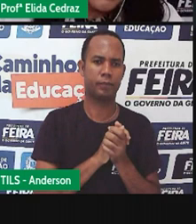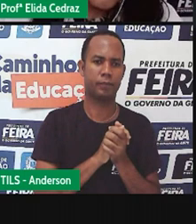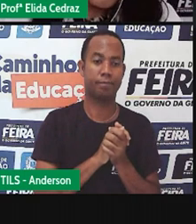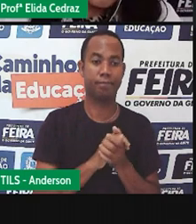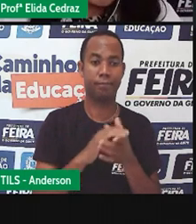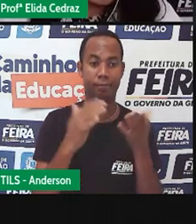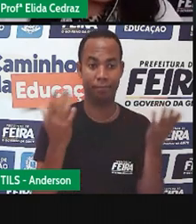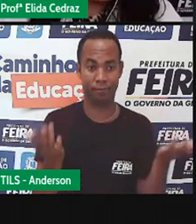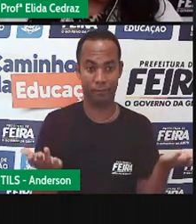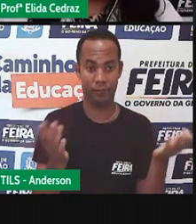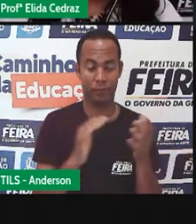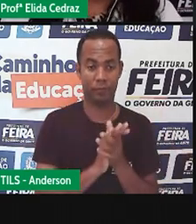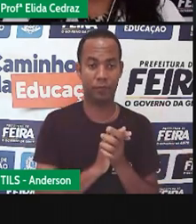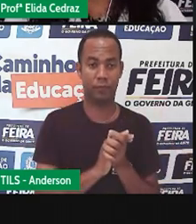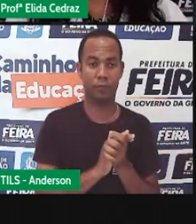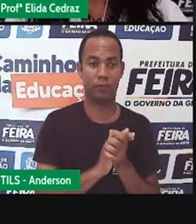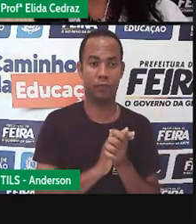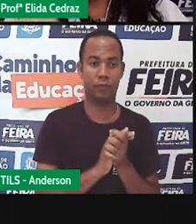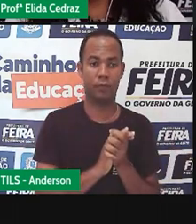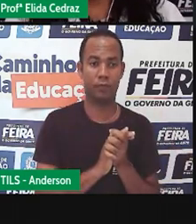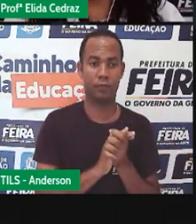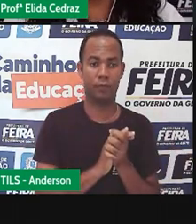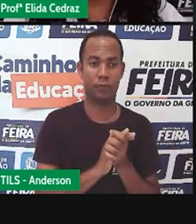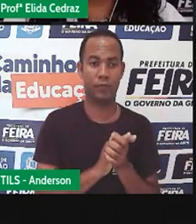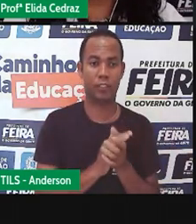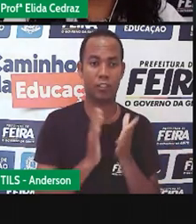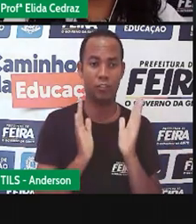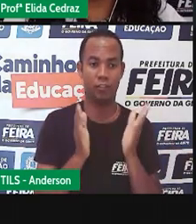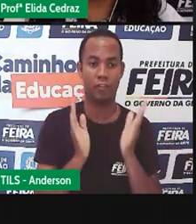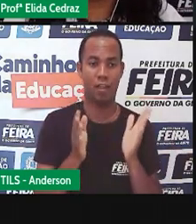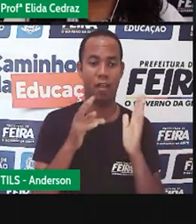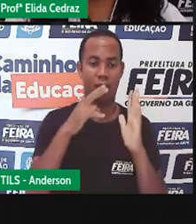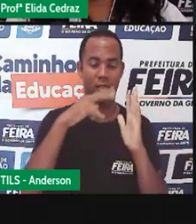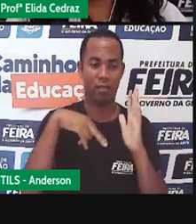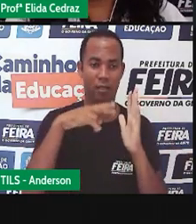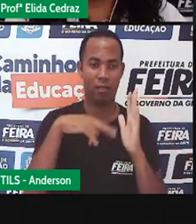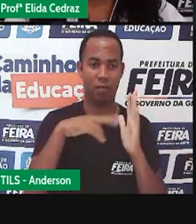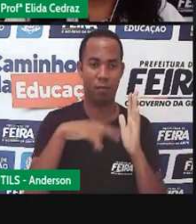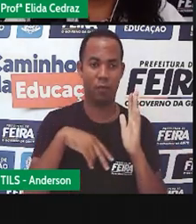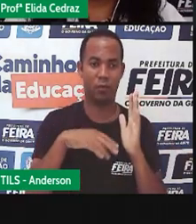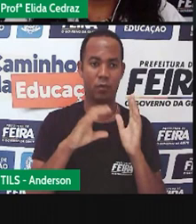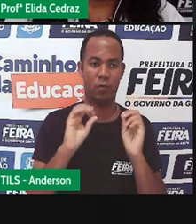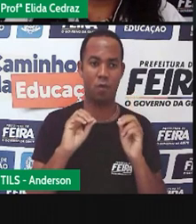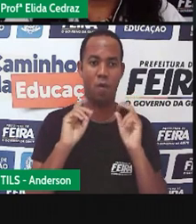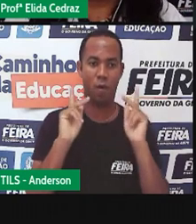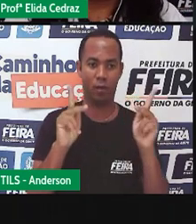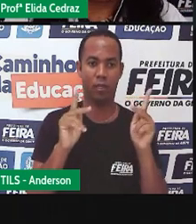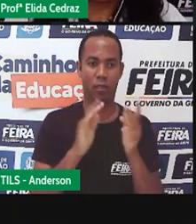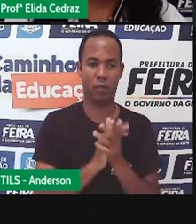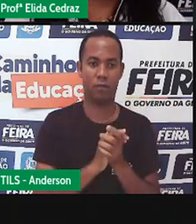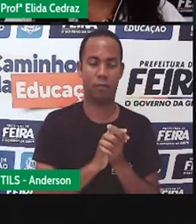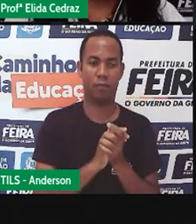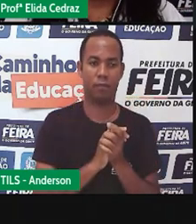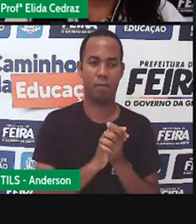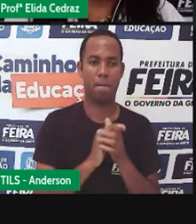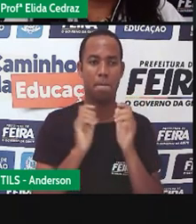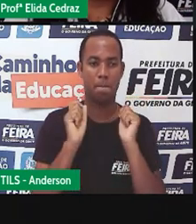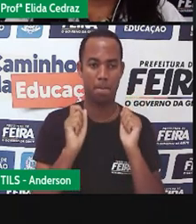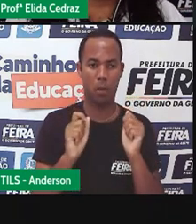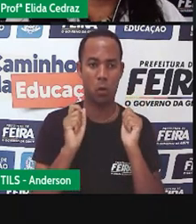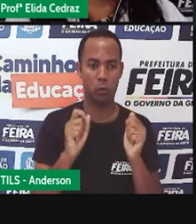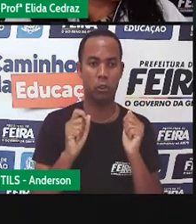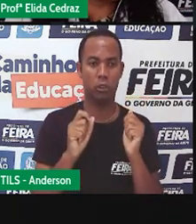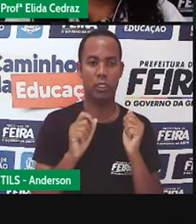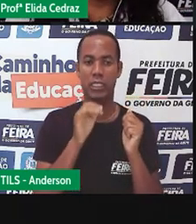Então, quando nós acabamos a leitura, o jornal pode ser jogado no